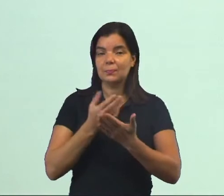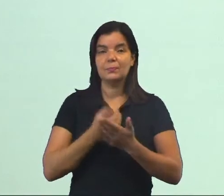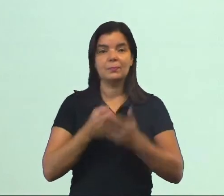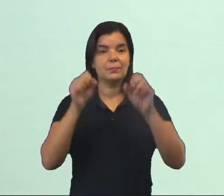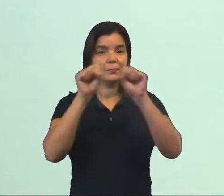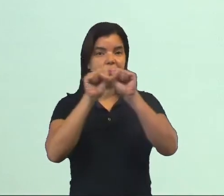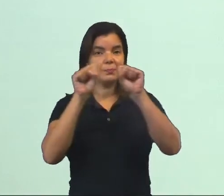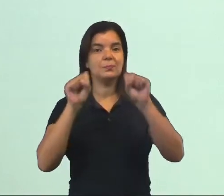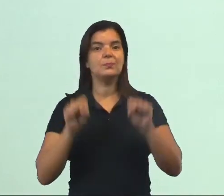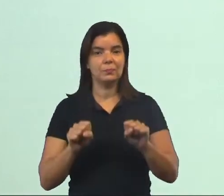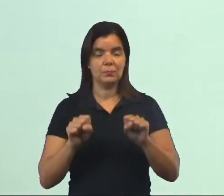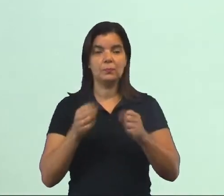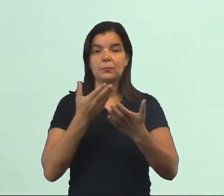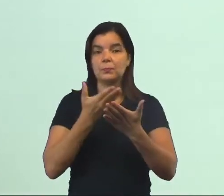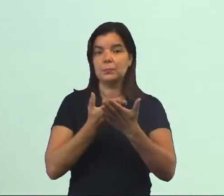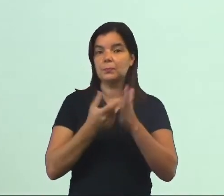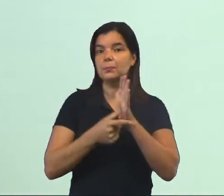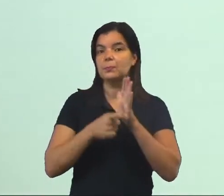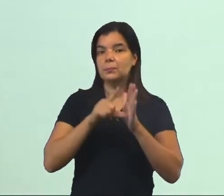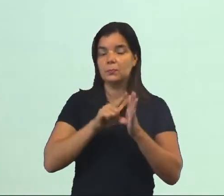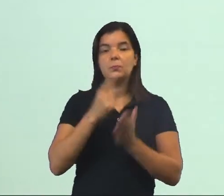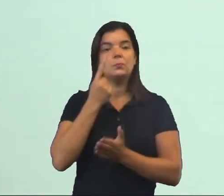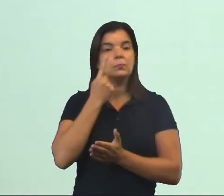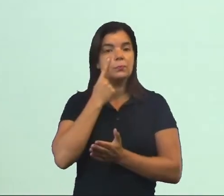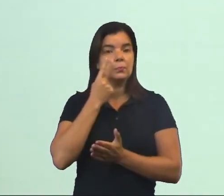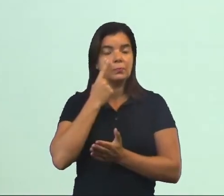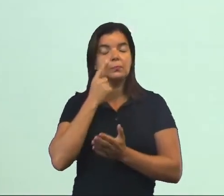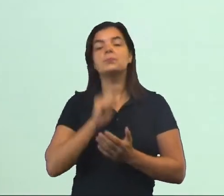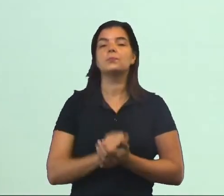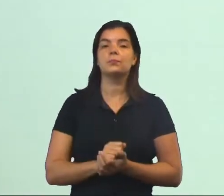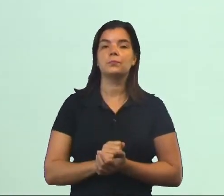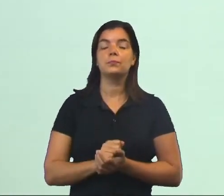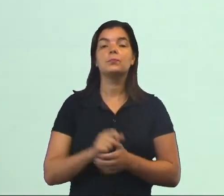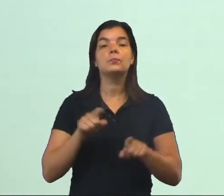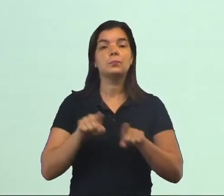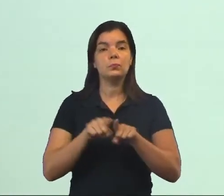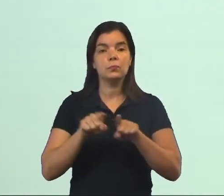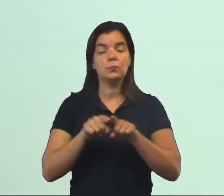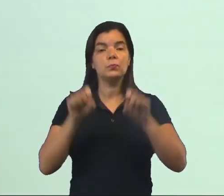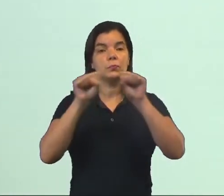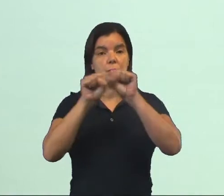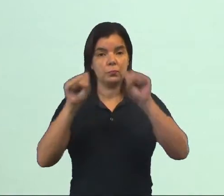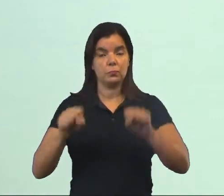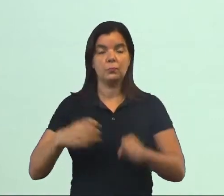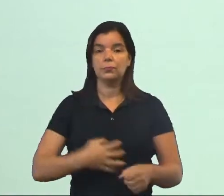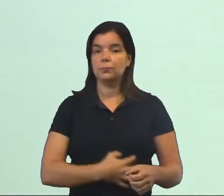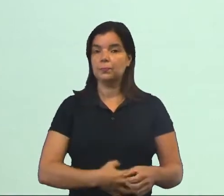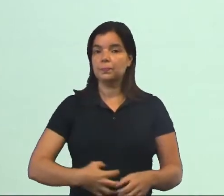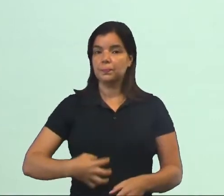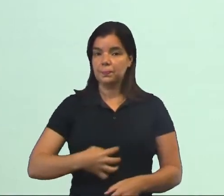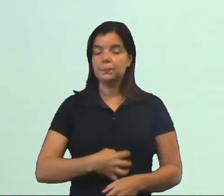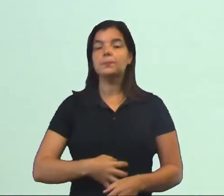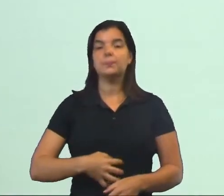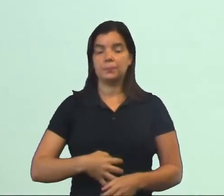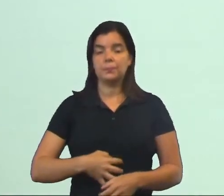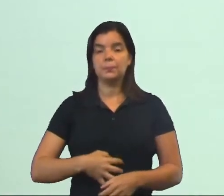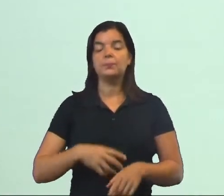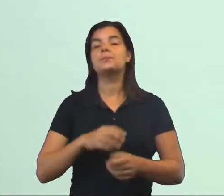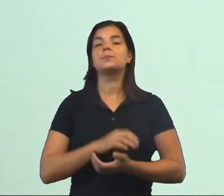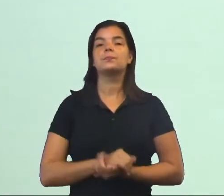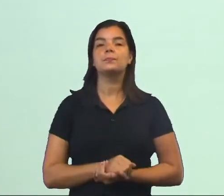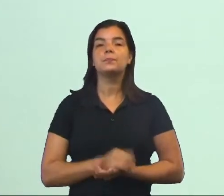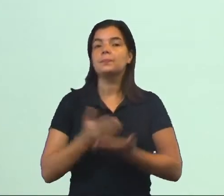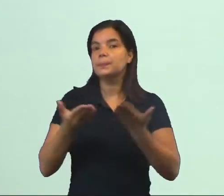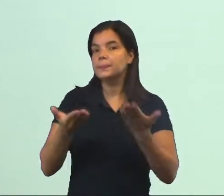sistemas. Na aula anterior nós vimos sobre o sistema digestivo ou digestório, pode ser falado dessas duas formas.